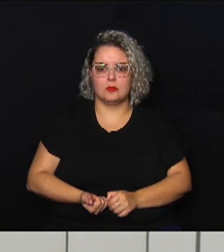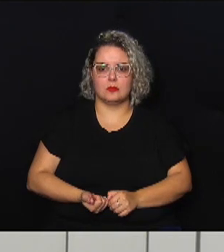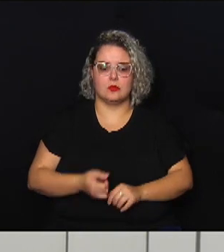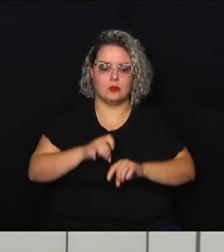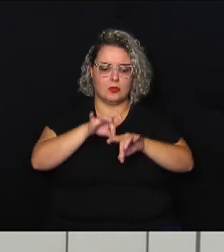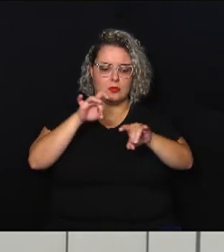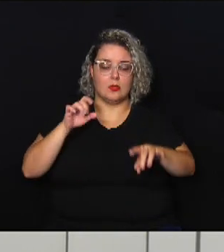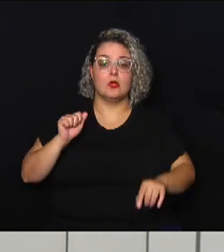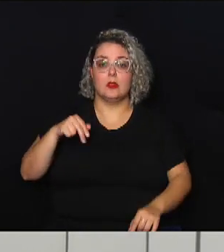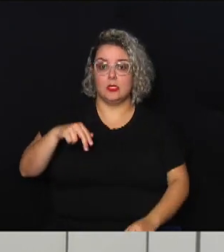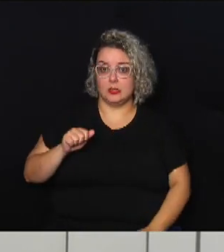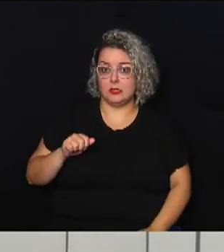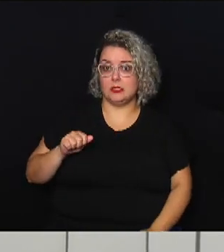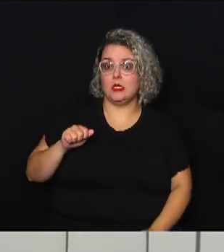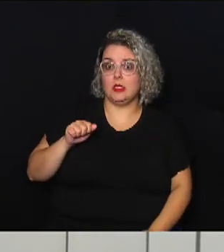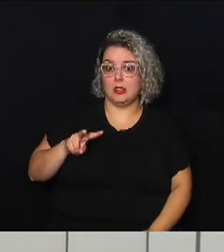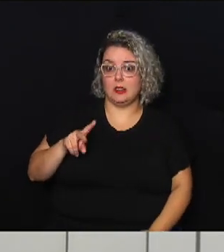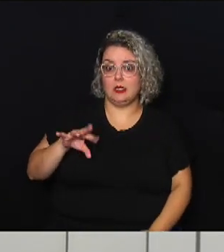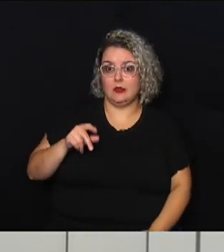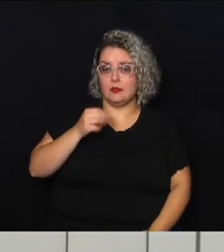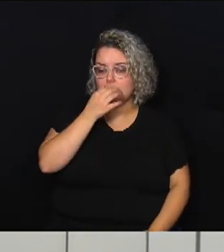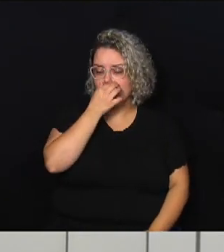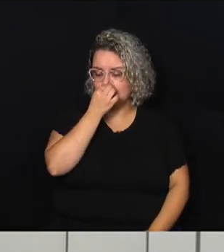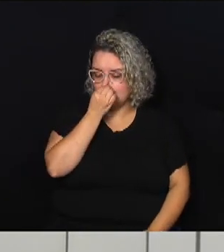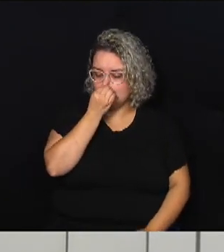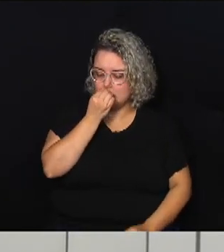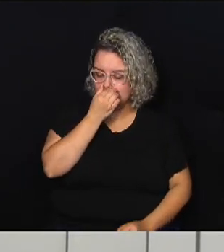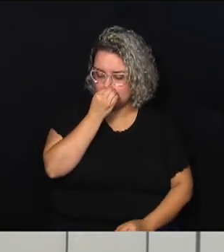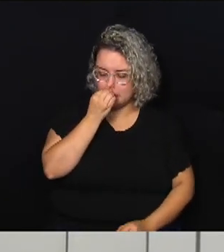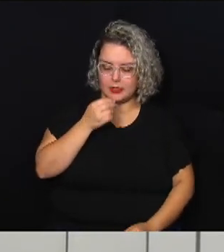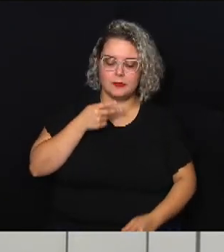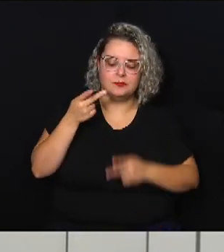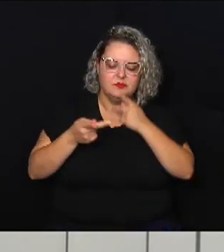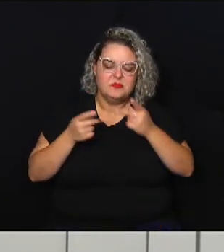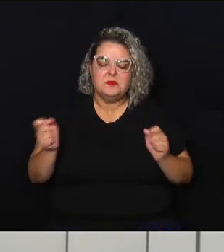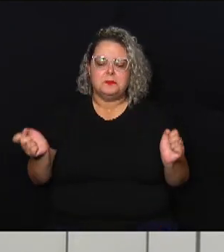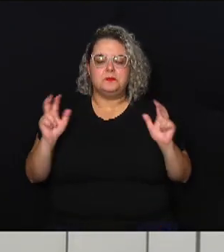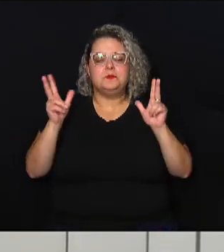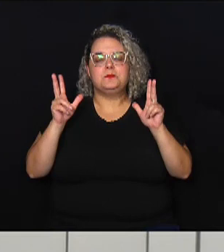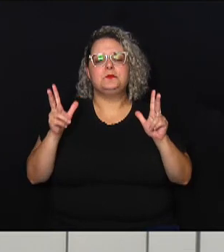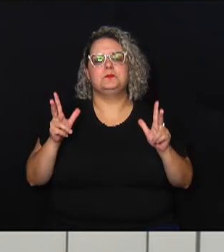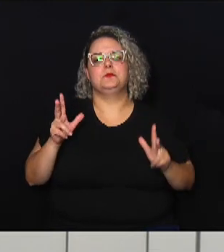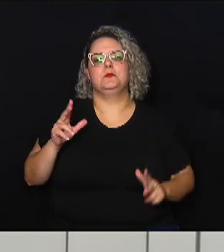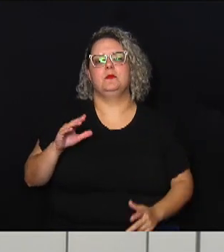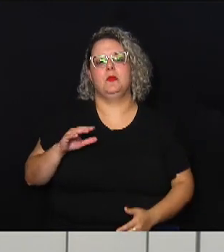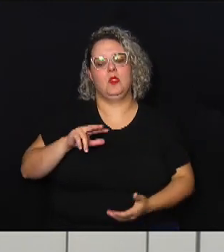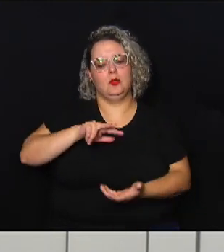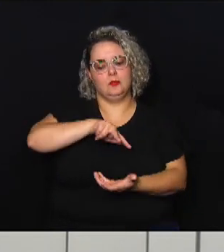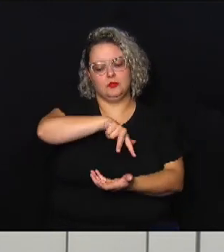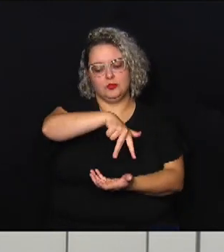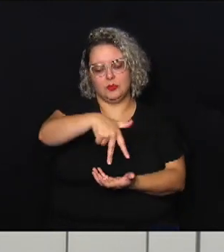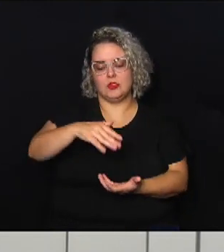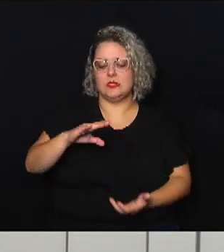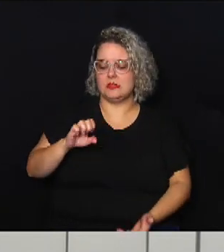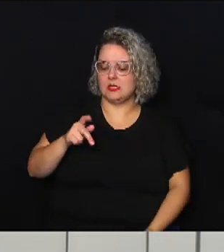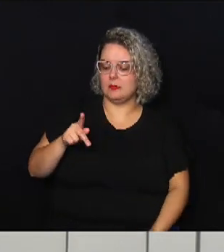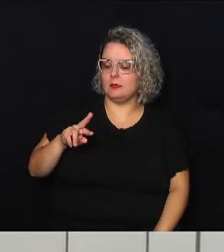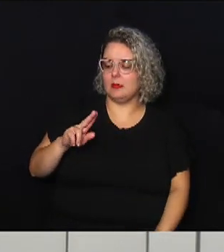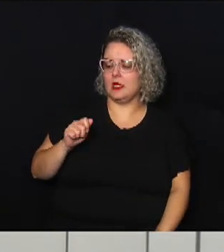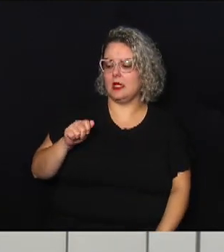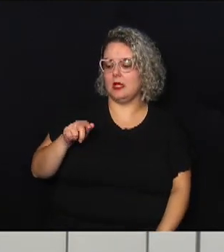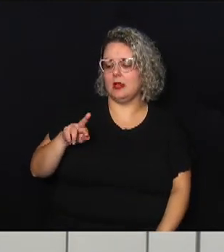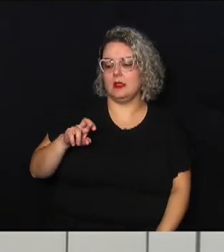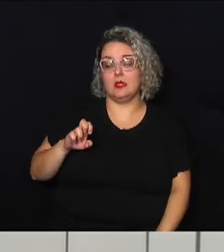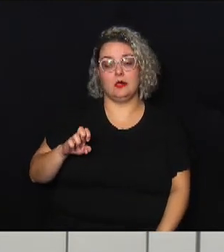com a Ana Ávila do CEPAGRE que falou sobre os alertas que o CEPAGRE emite e tudo mais também